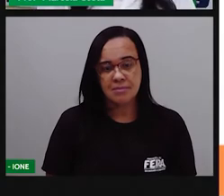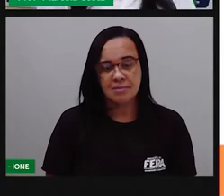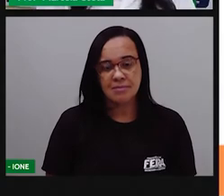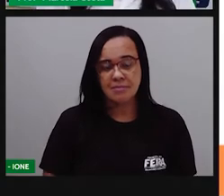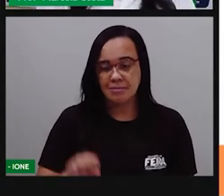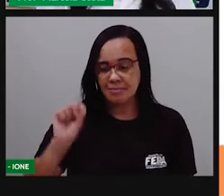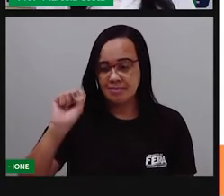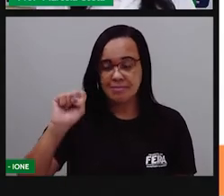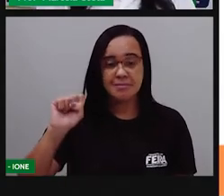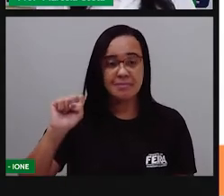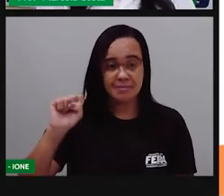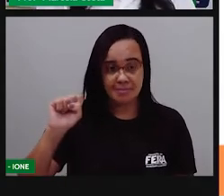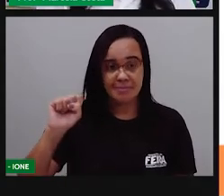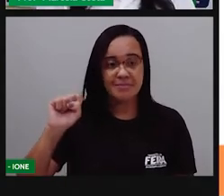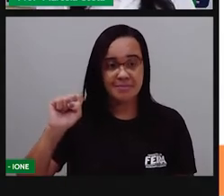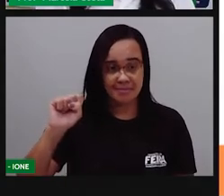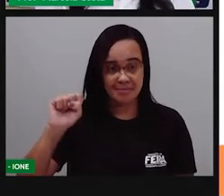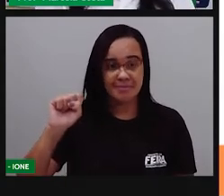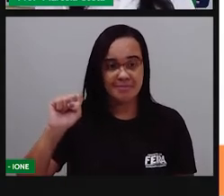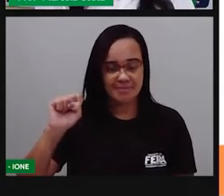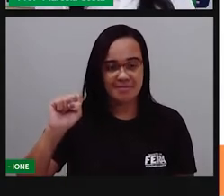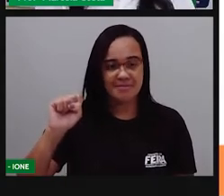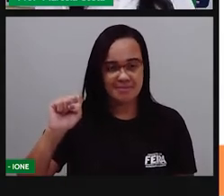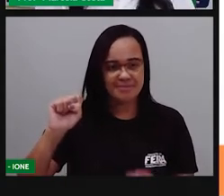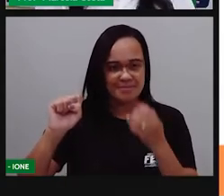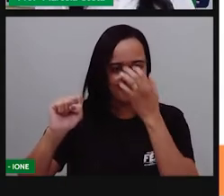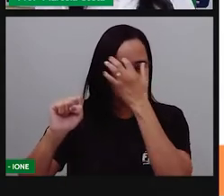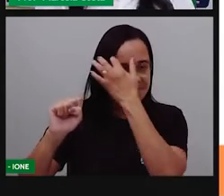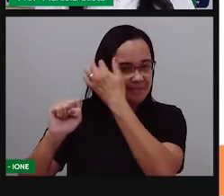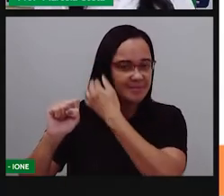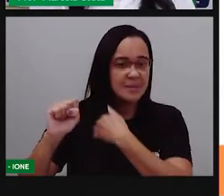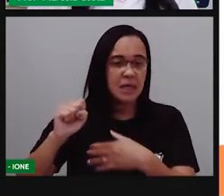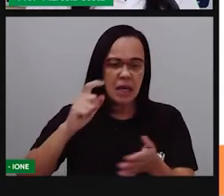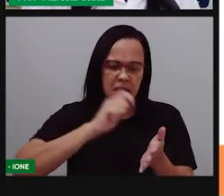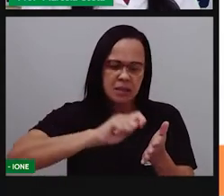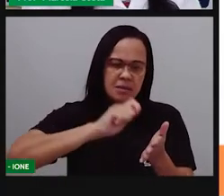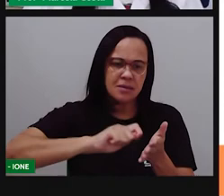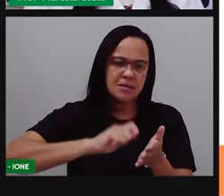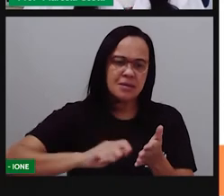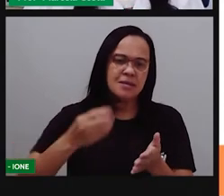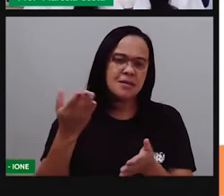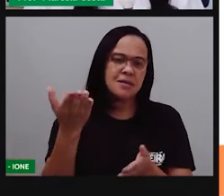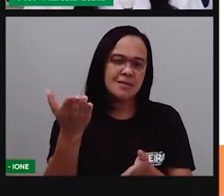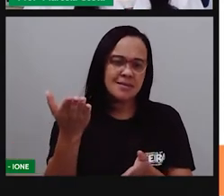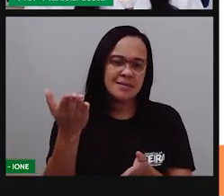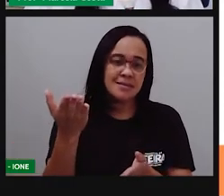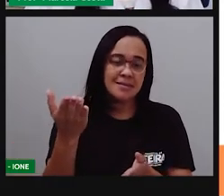Qual letra C? Olha como a gente escreve. Ó.